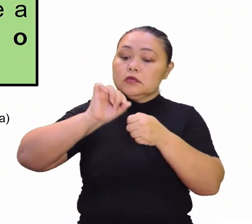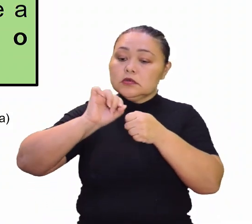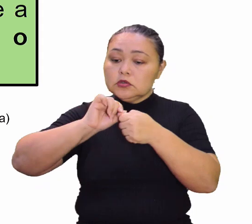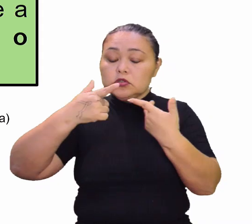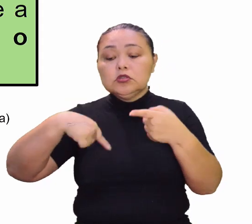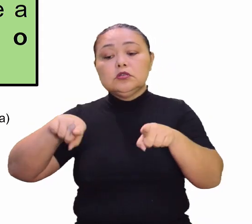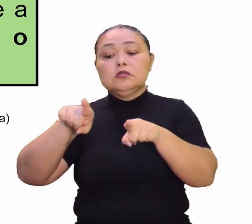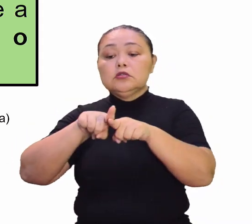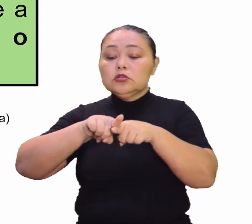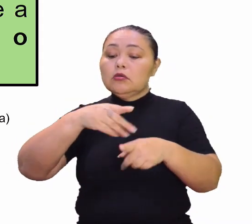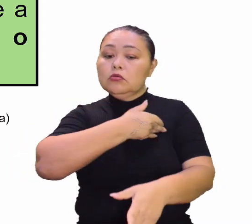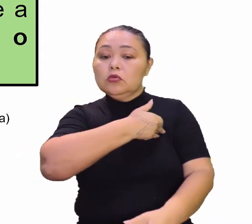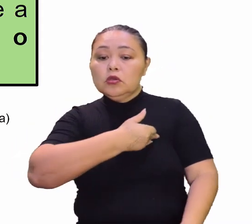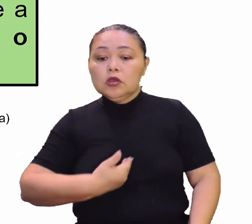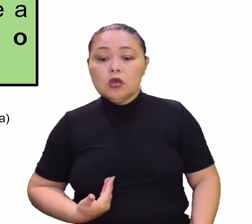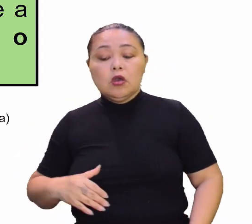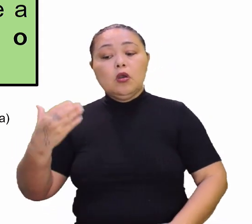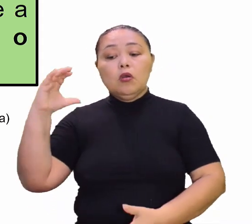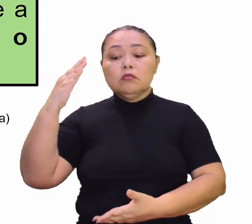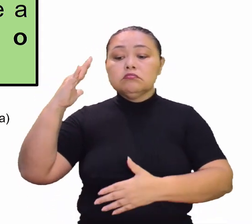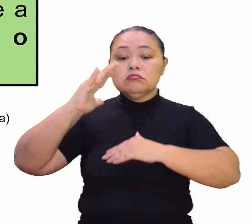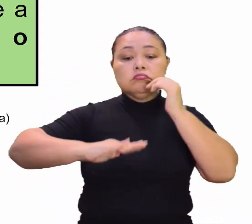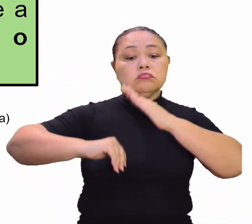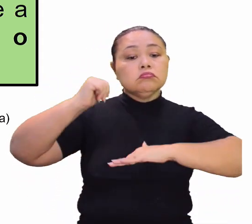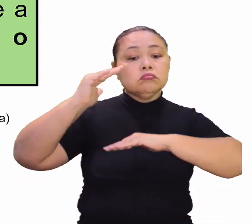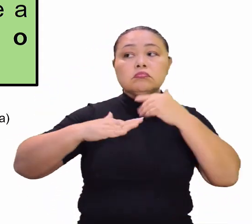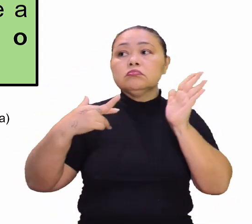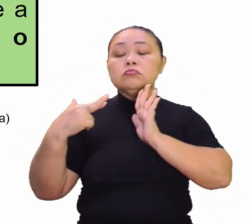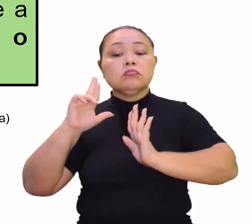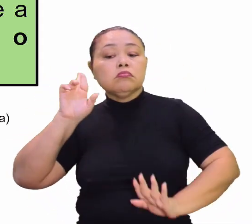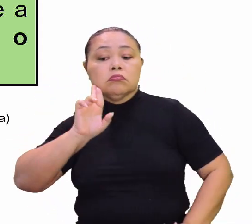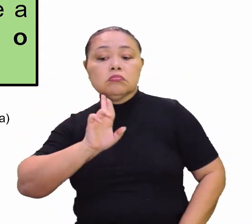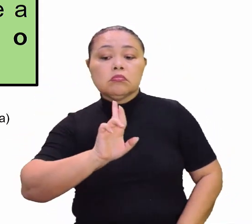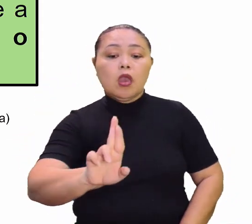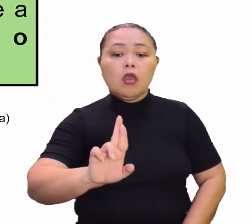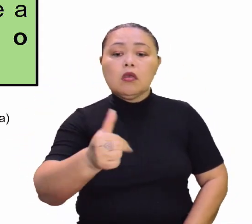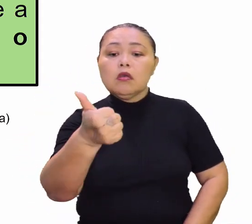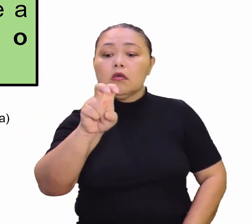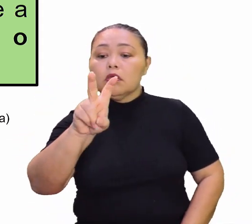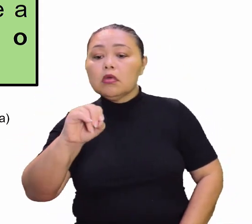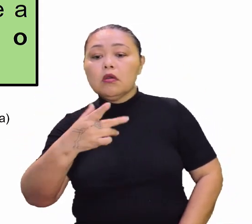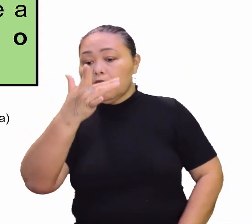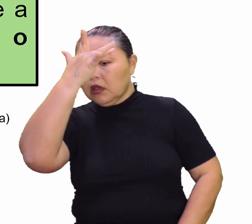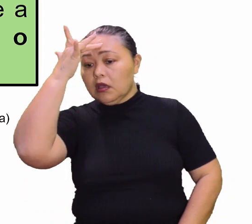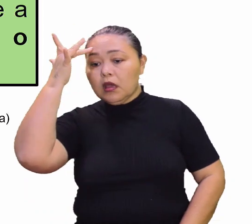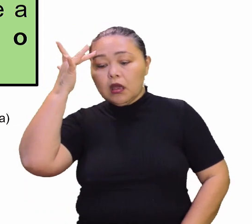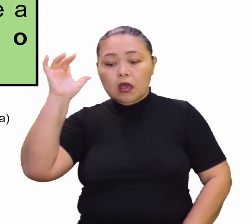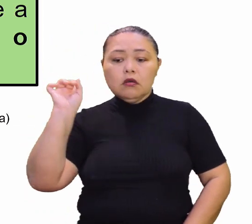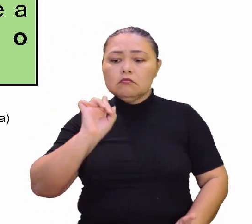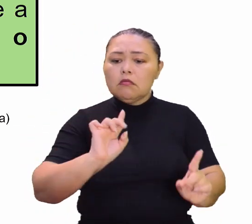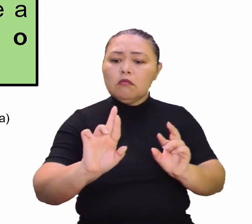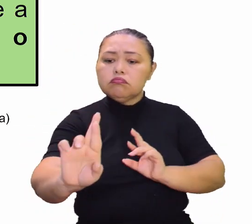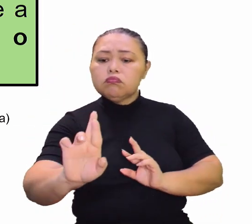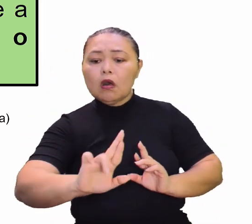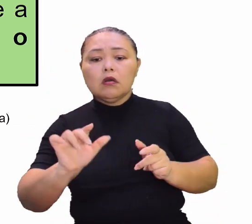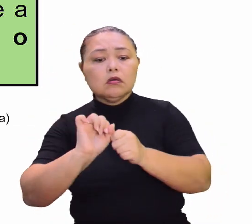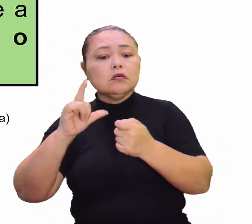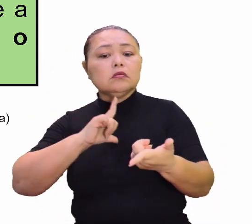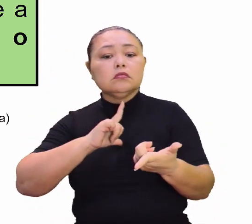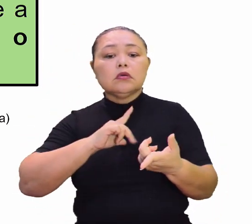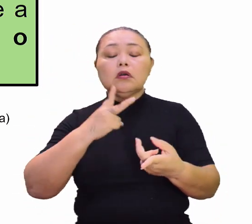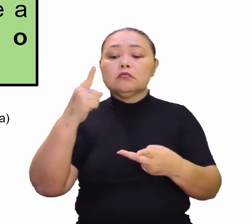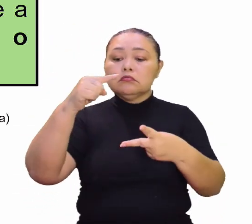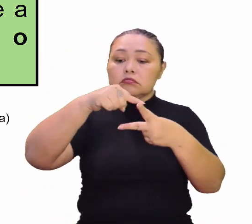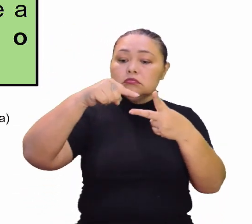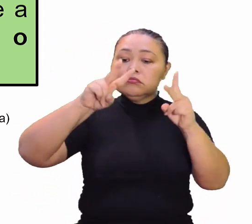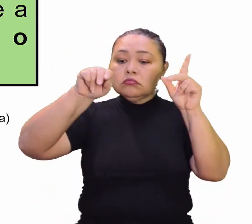ativistas ambientais, cientistas e representante de mais de 150 países, trabalharam dois temas